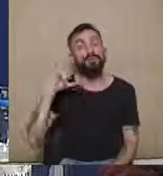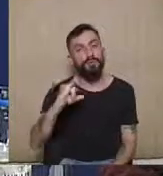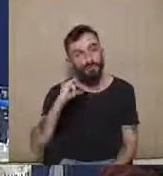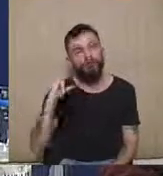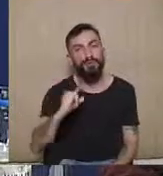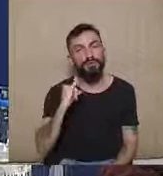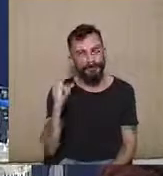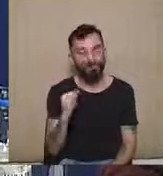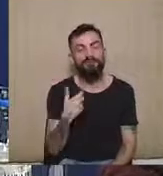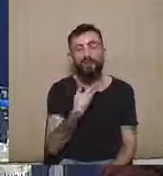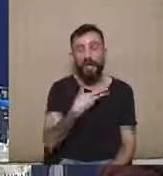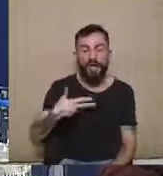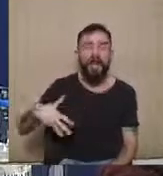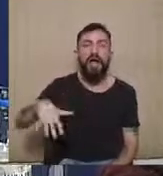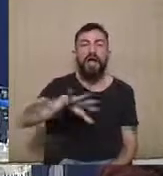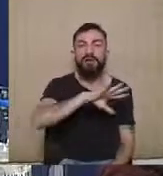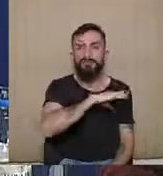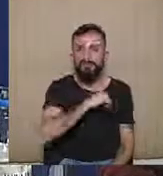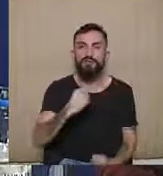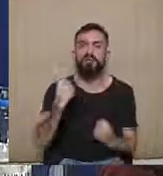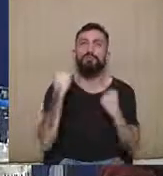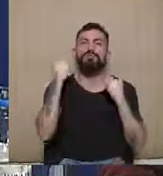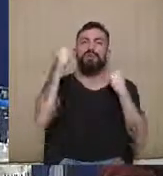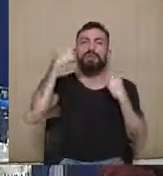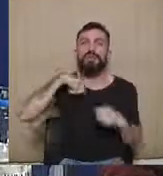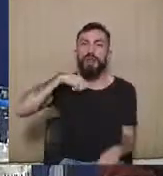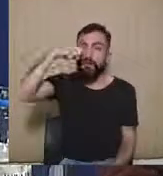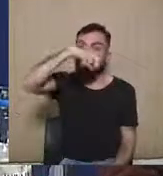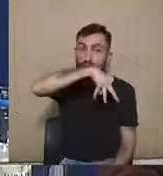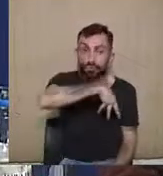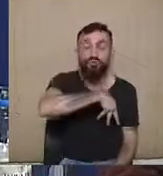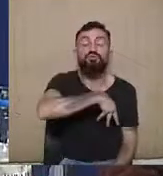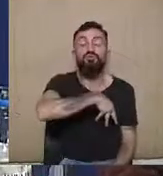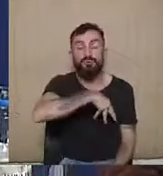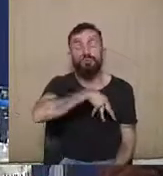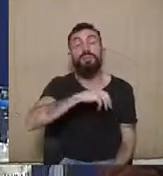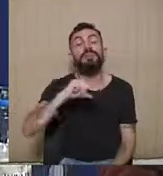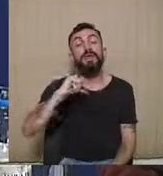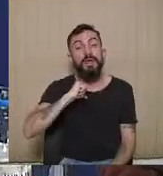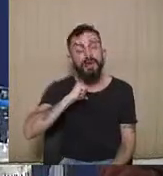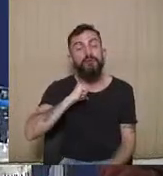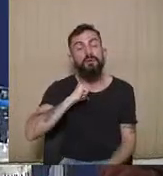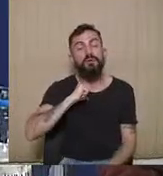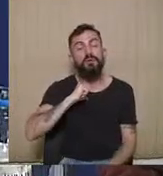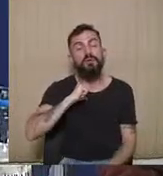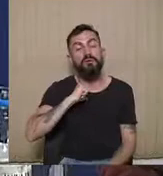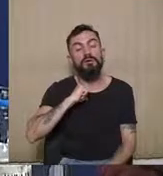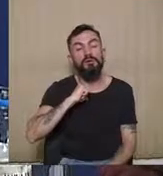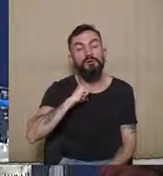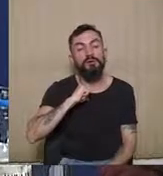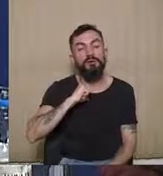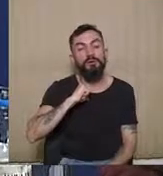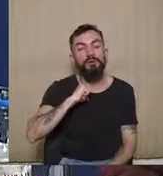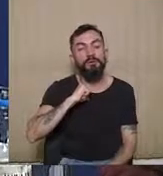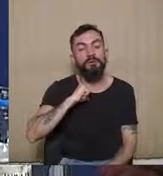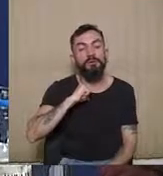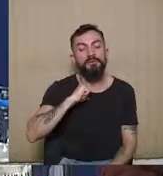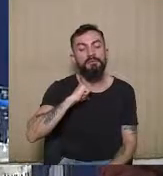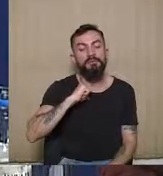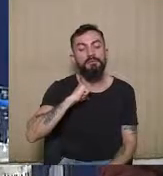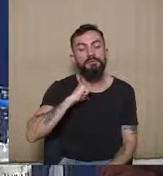dissemos respeito a abuso de poder, eu acredito que uma condição para o